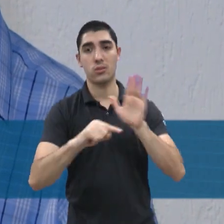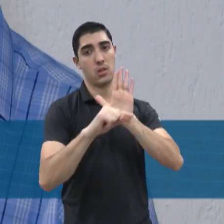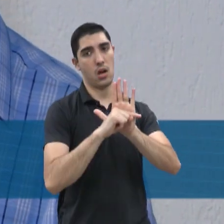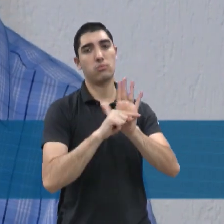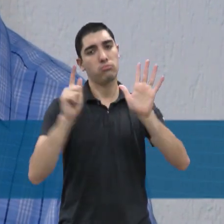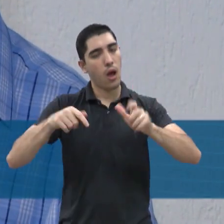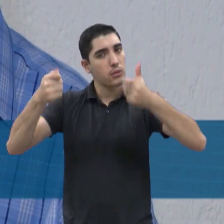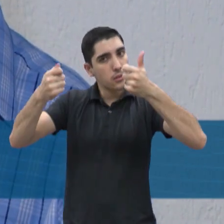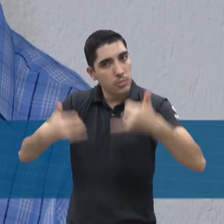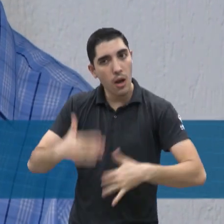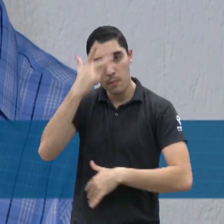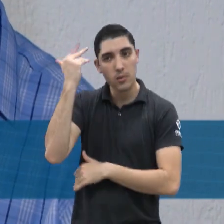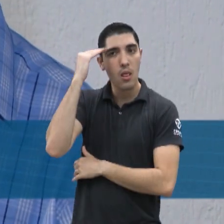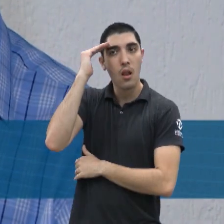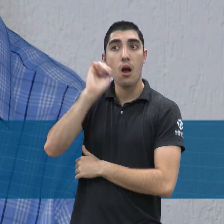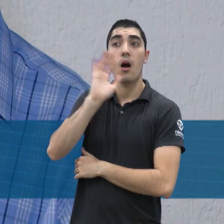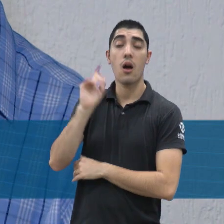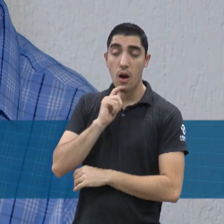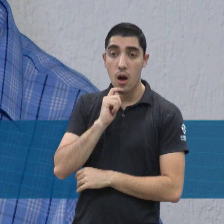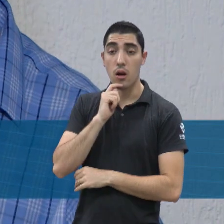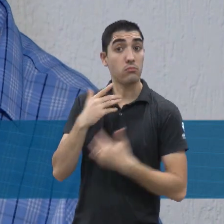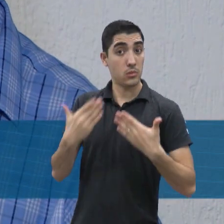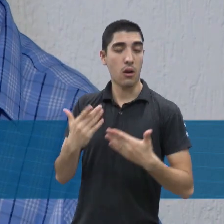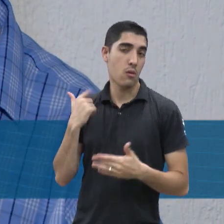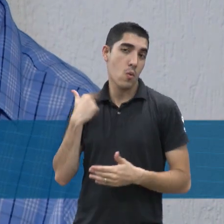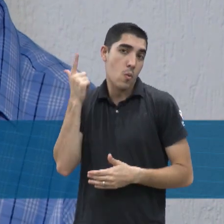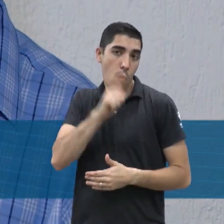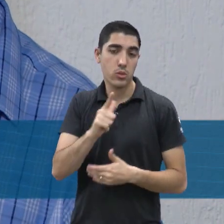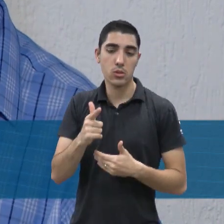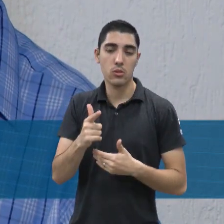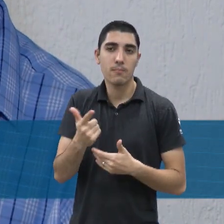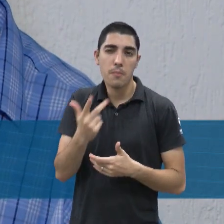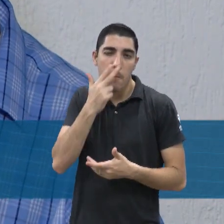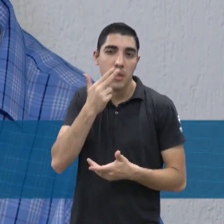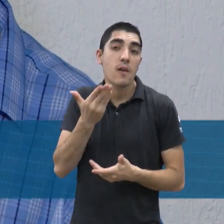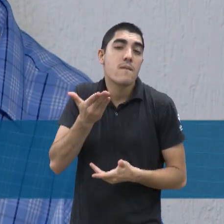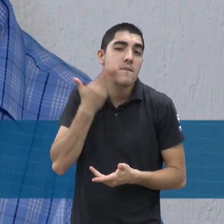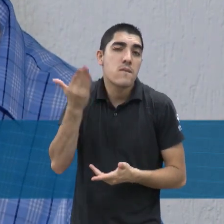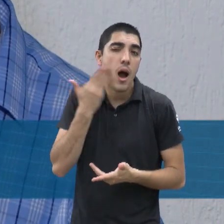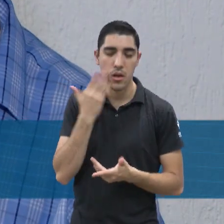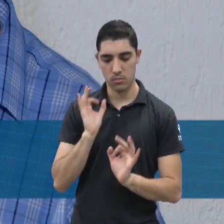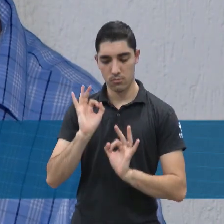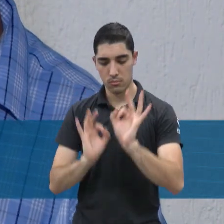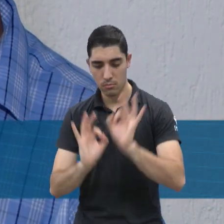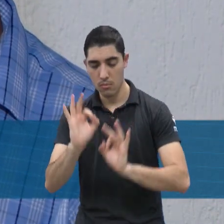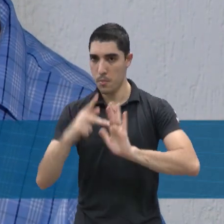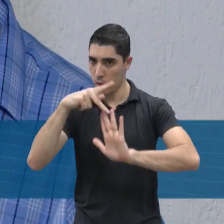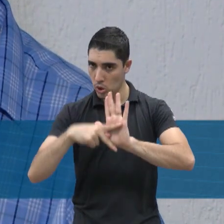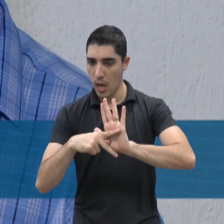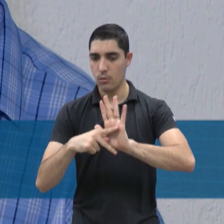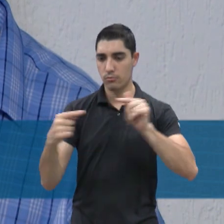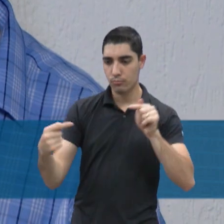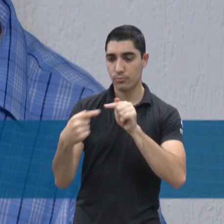deu uma engessada no processo, ficou um pouco mais moroso para poder a gente fazer os projetos, mas eu acredito que,